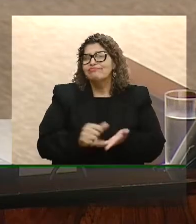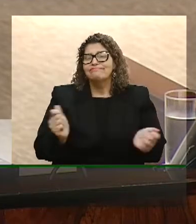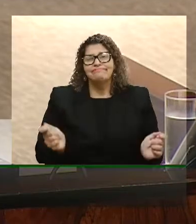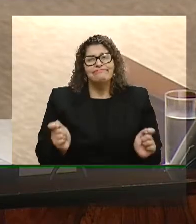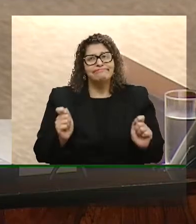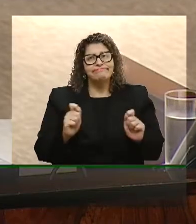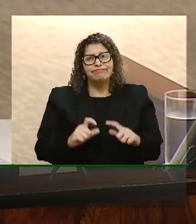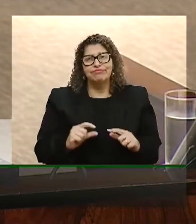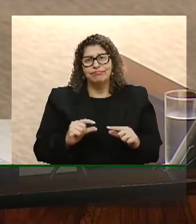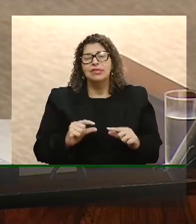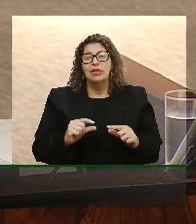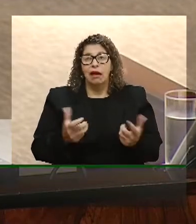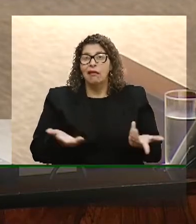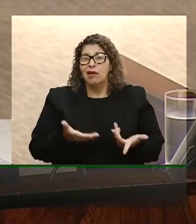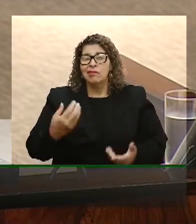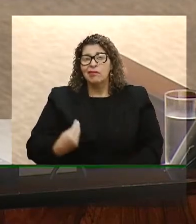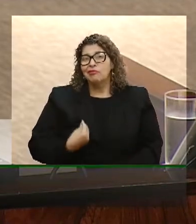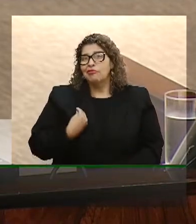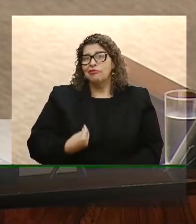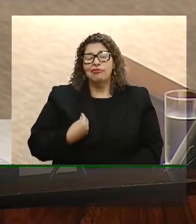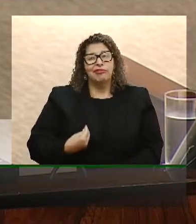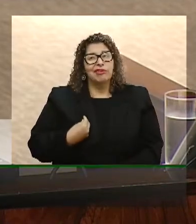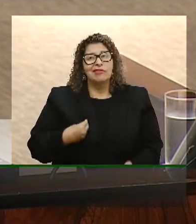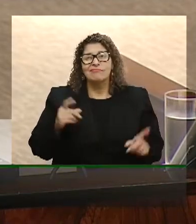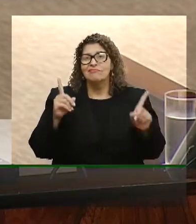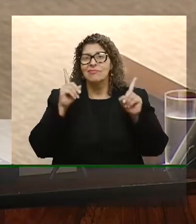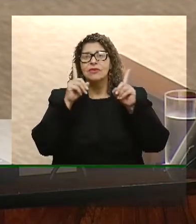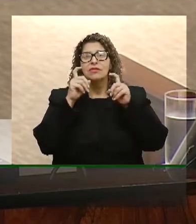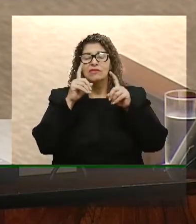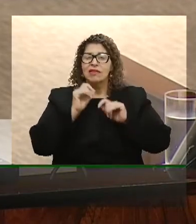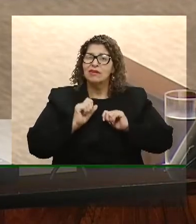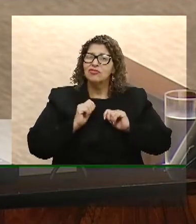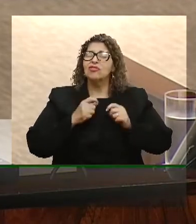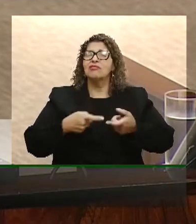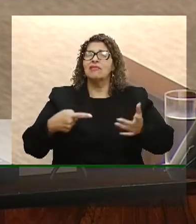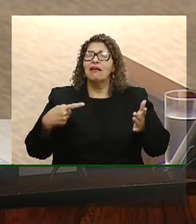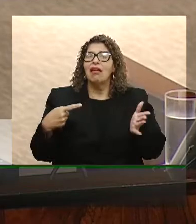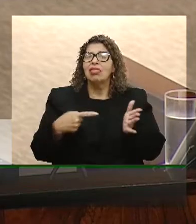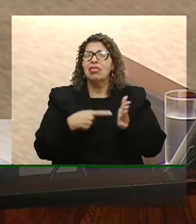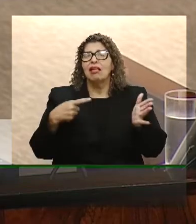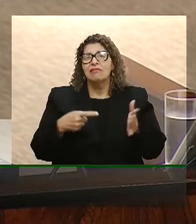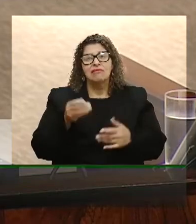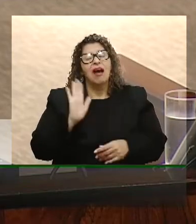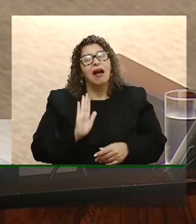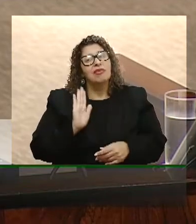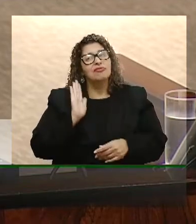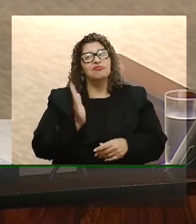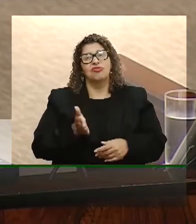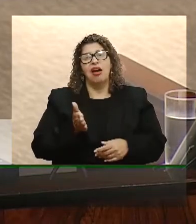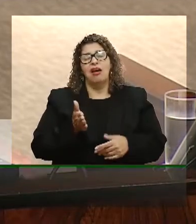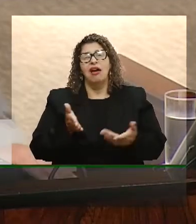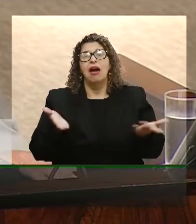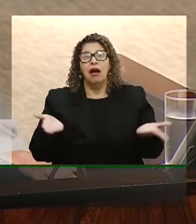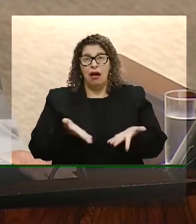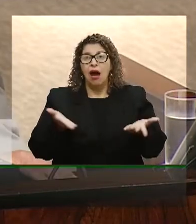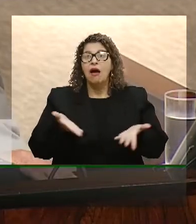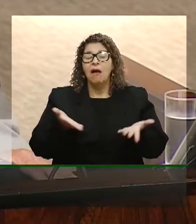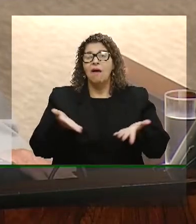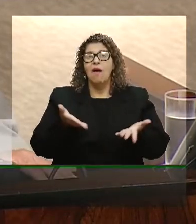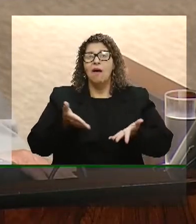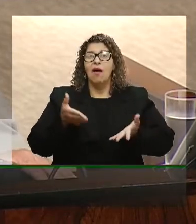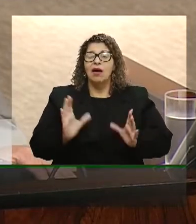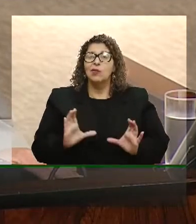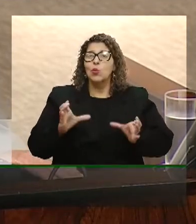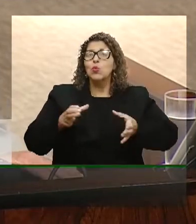momentos duros, difíceis, a gente tem denunciado isso, e é importante que as entidades dos trabalhadores